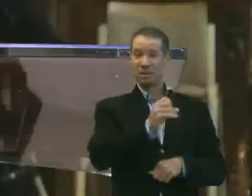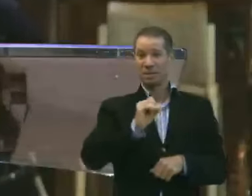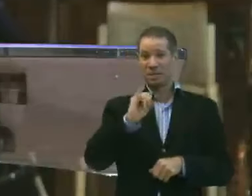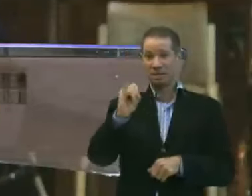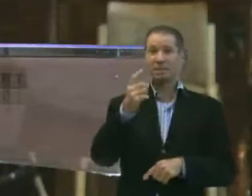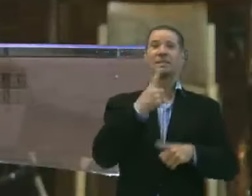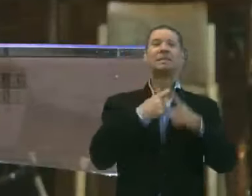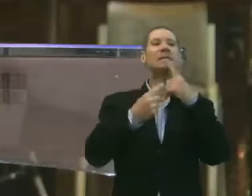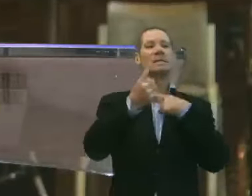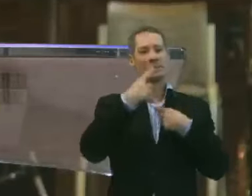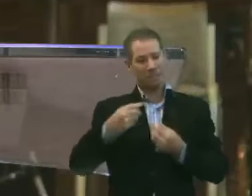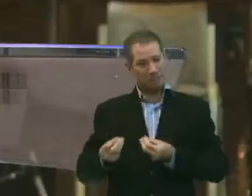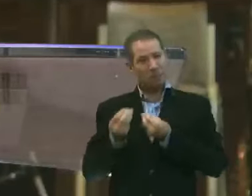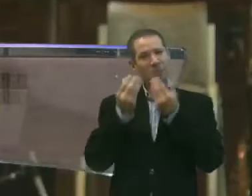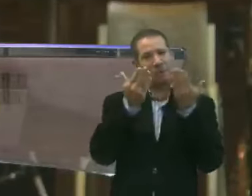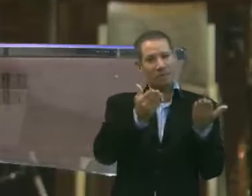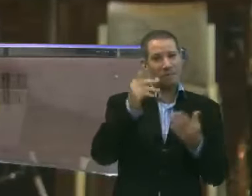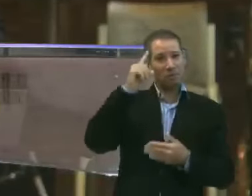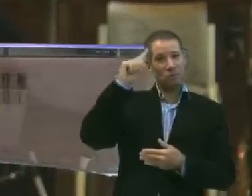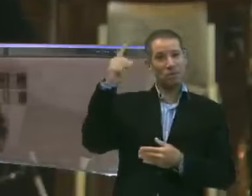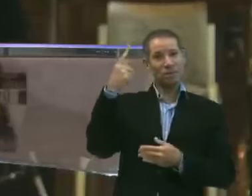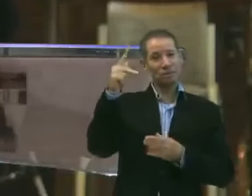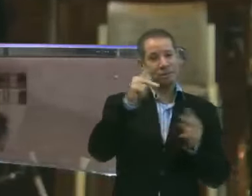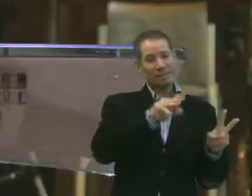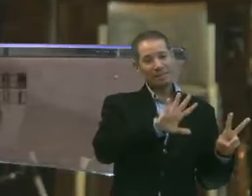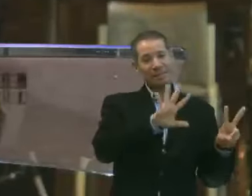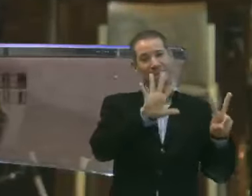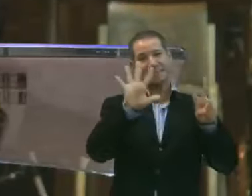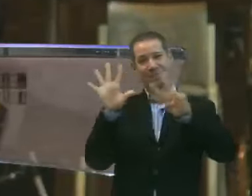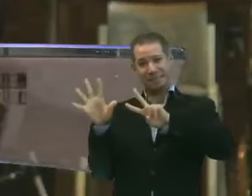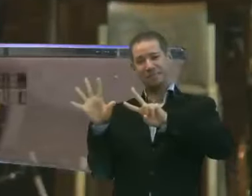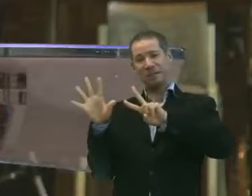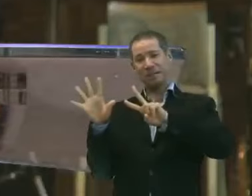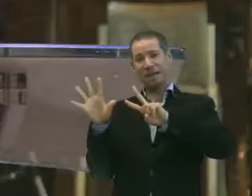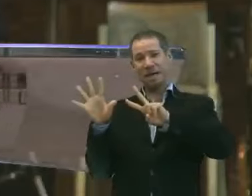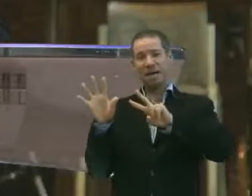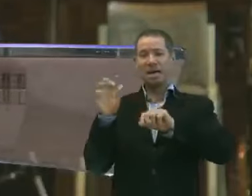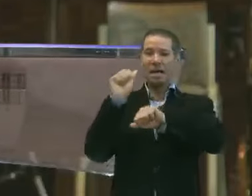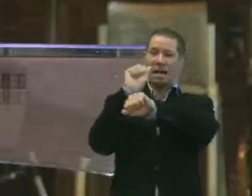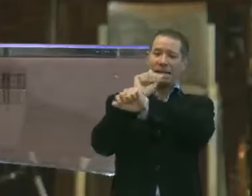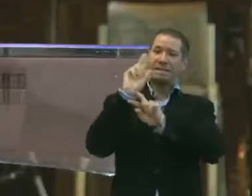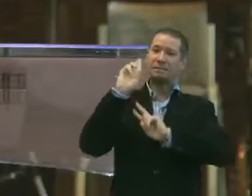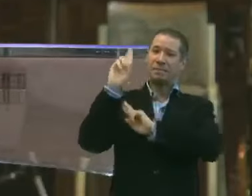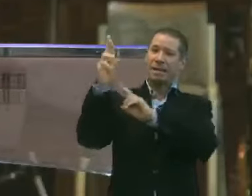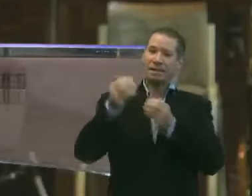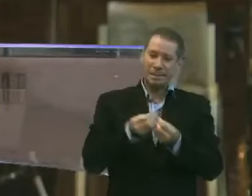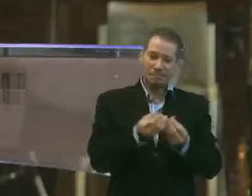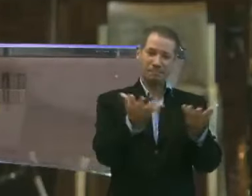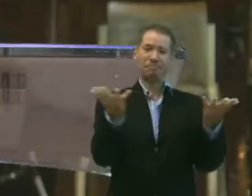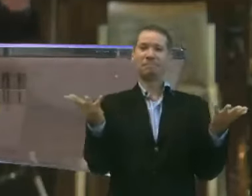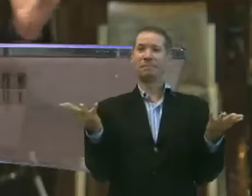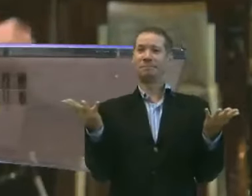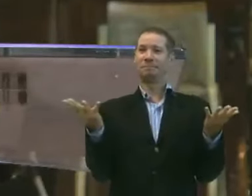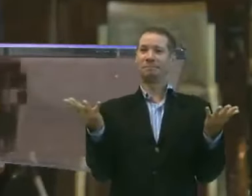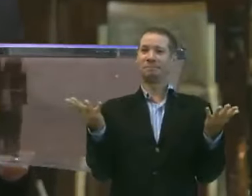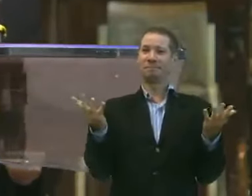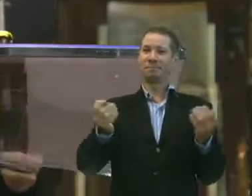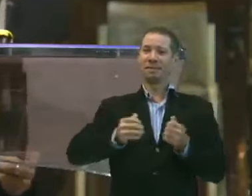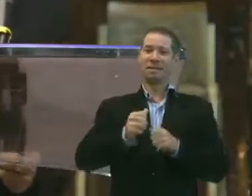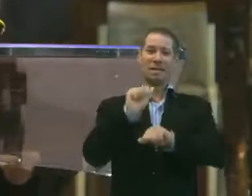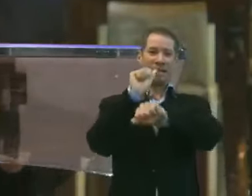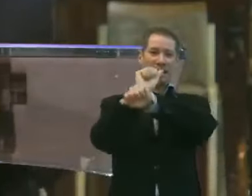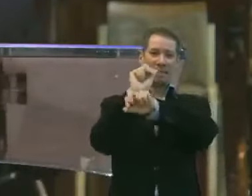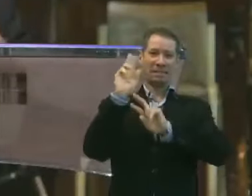deseja oferecer um dia da sua semana para levar esperança para pessoas. E falando ainda em